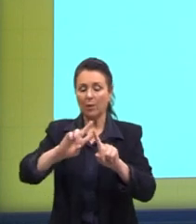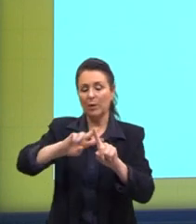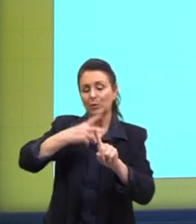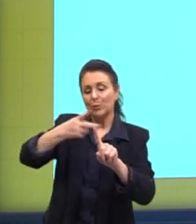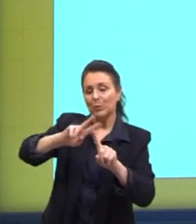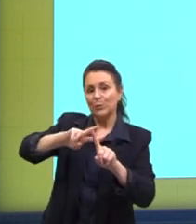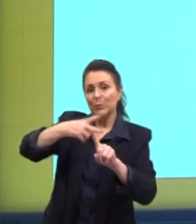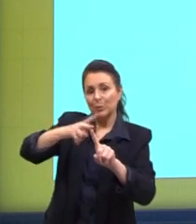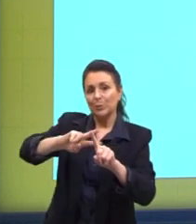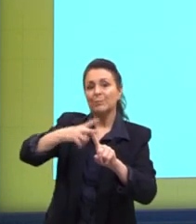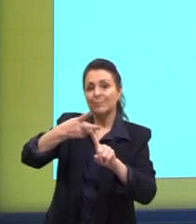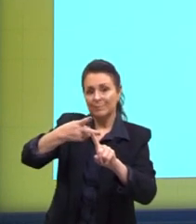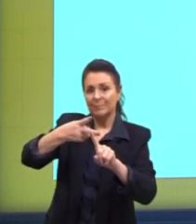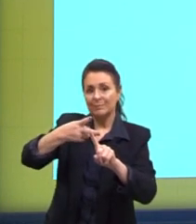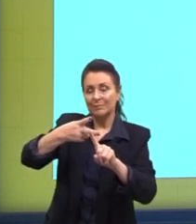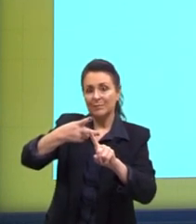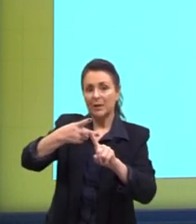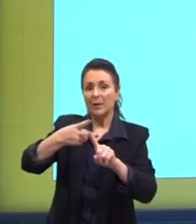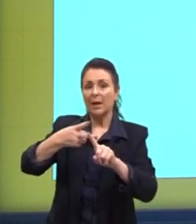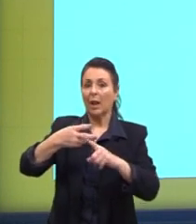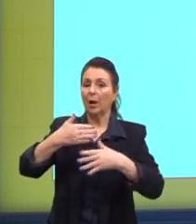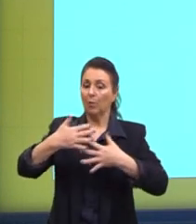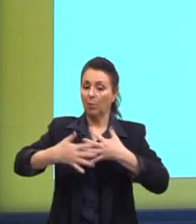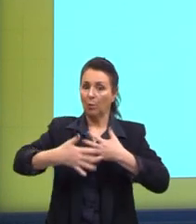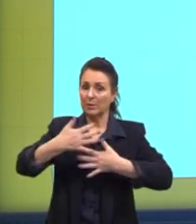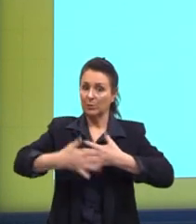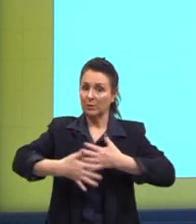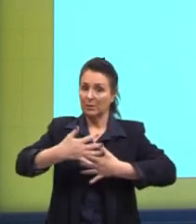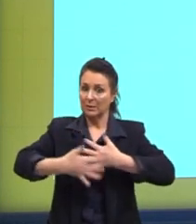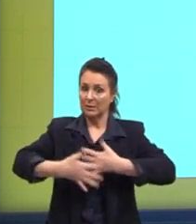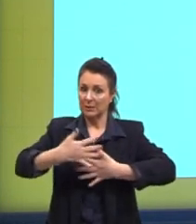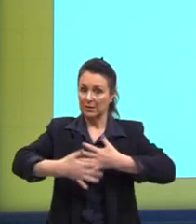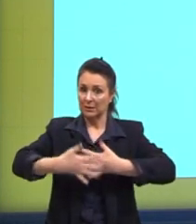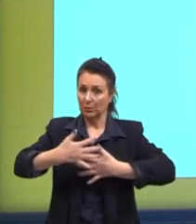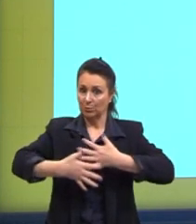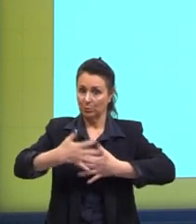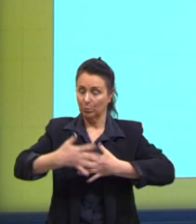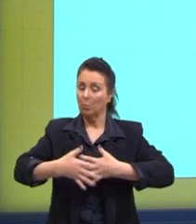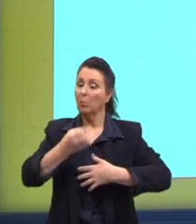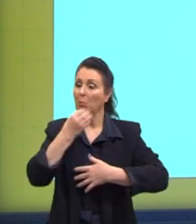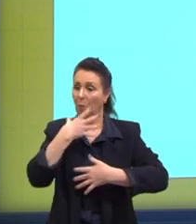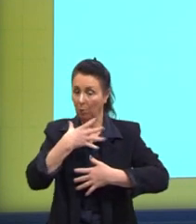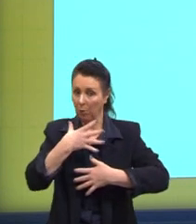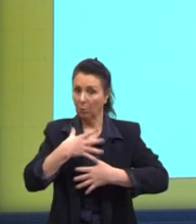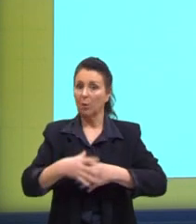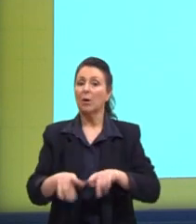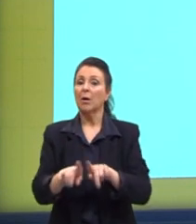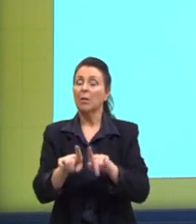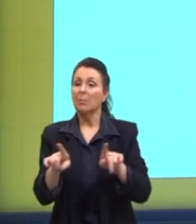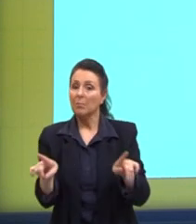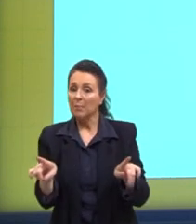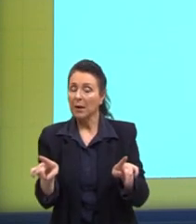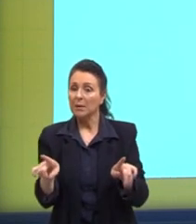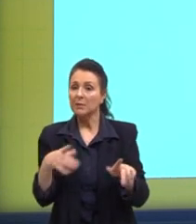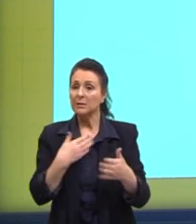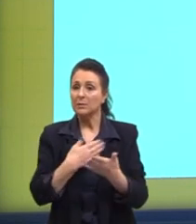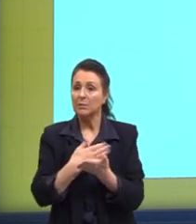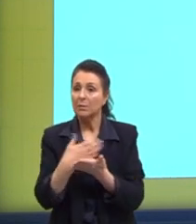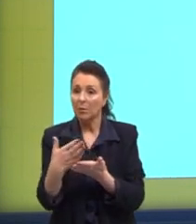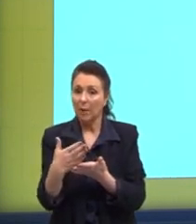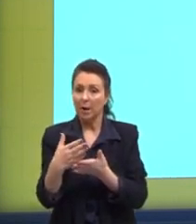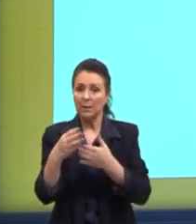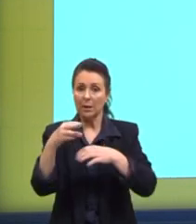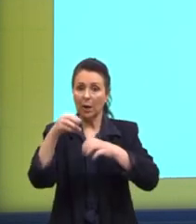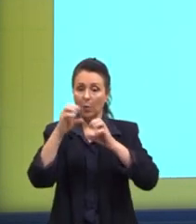multiplicar. Vai formar um tecido, um tecido saudável. O tecido forma um órgão, um órgão